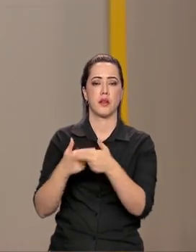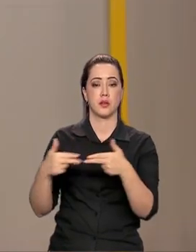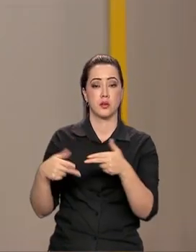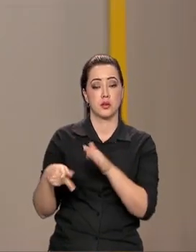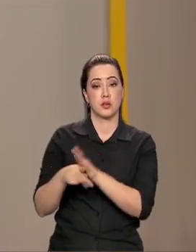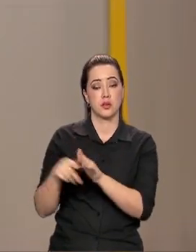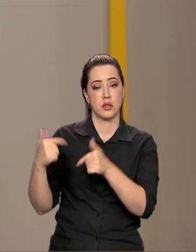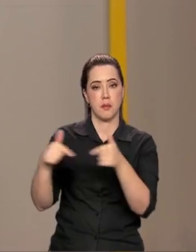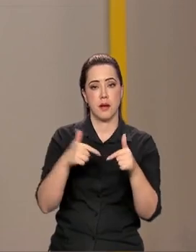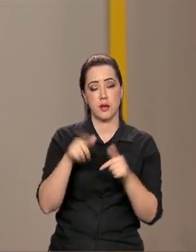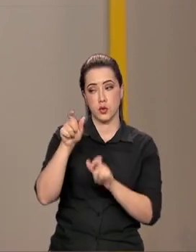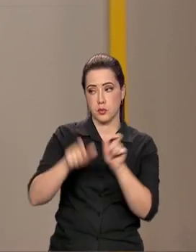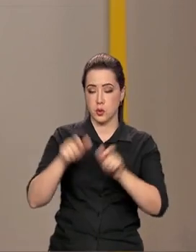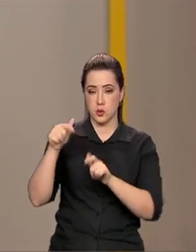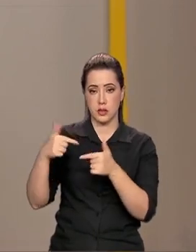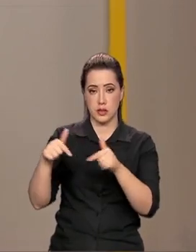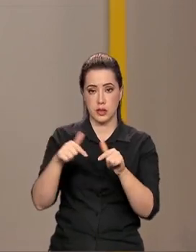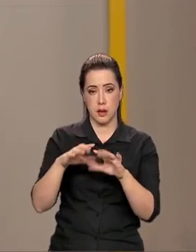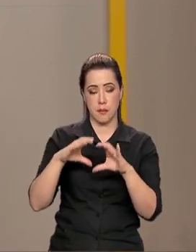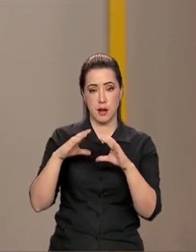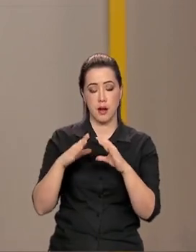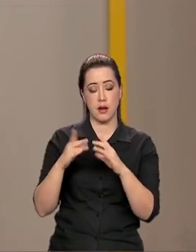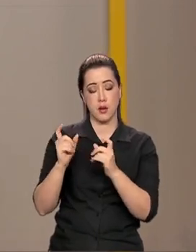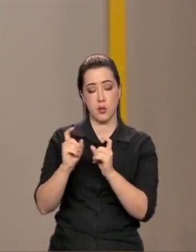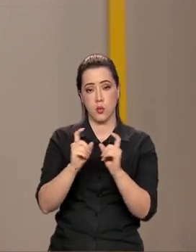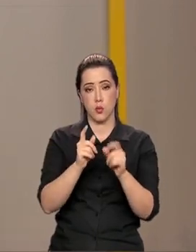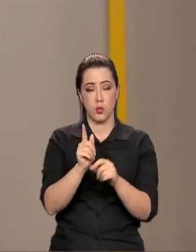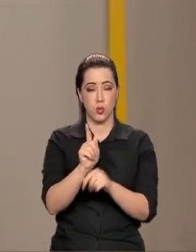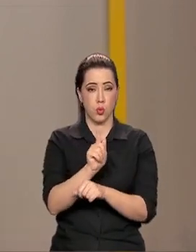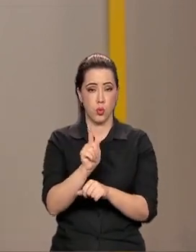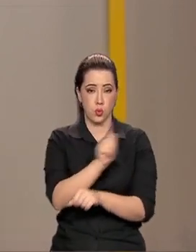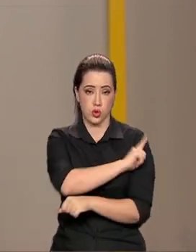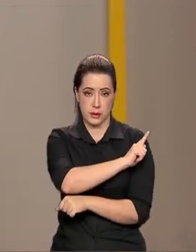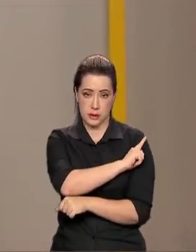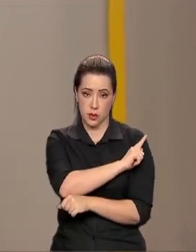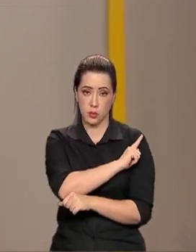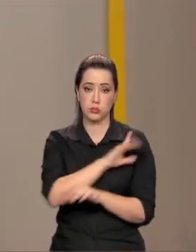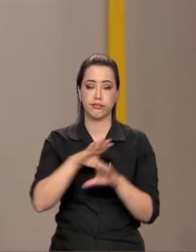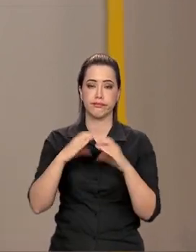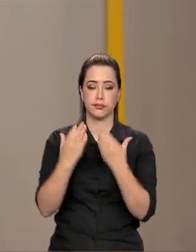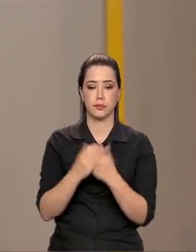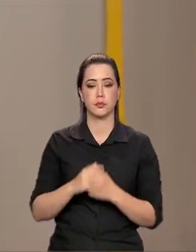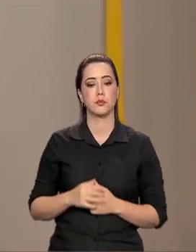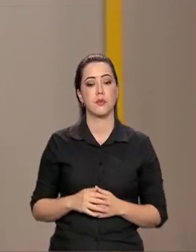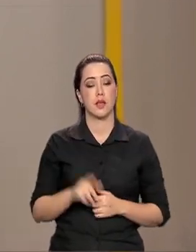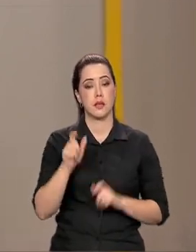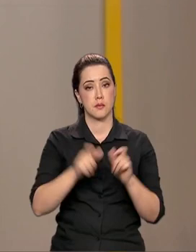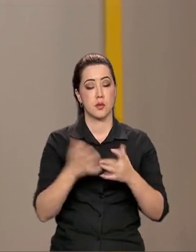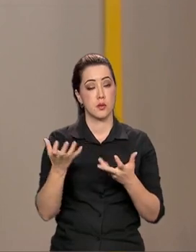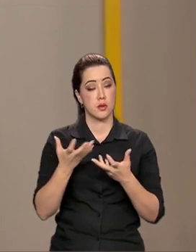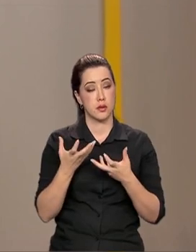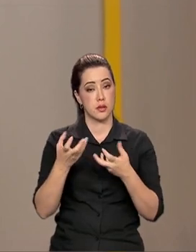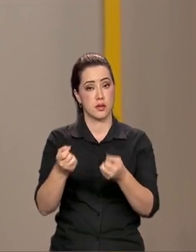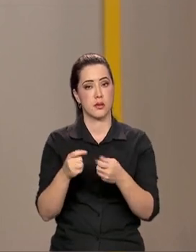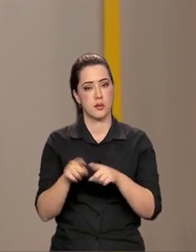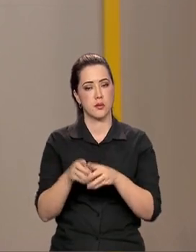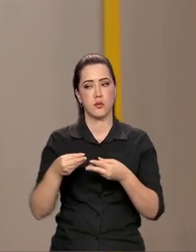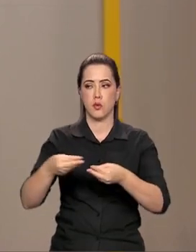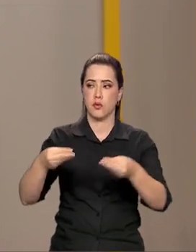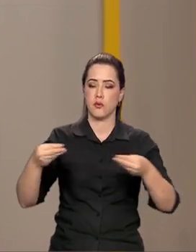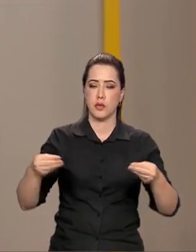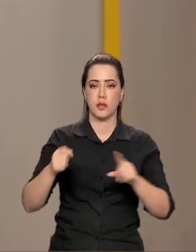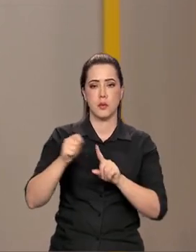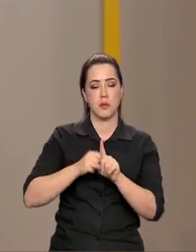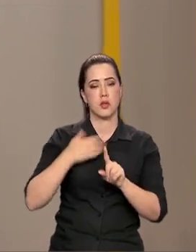Até o dia 30 de julho, o gestor municipal deve manifestar interesse no recebimento dos aparelhos, que vão ser distribuídos em